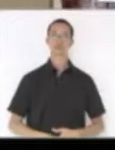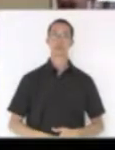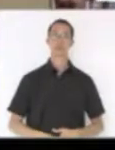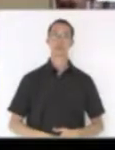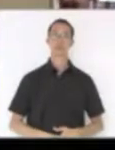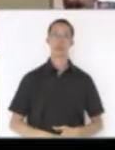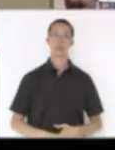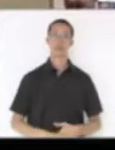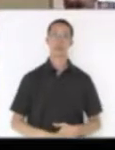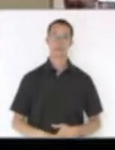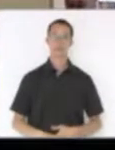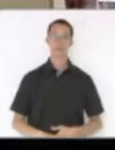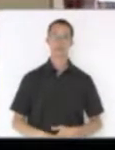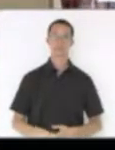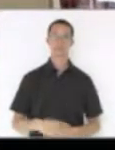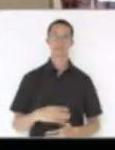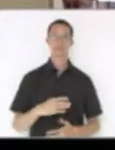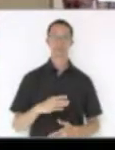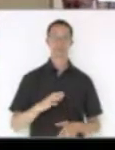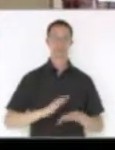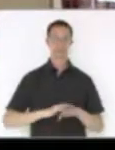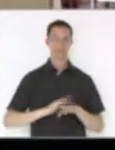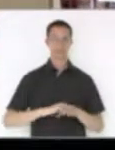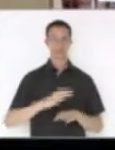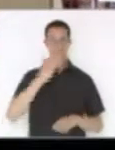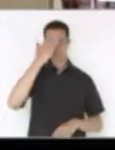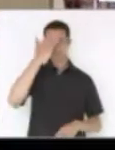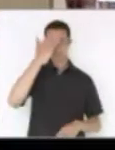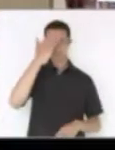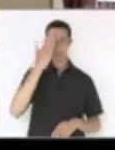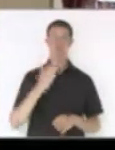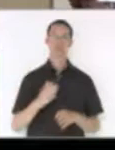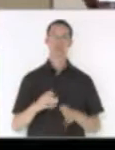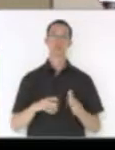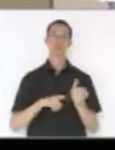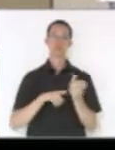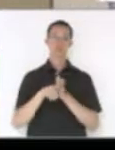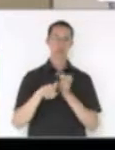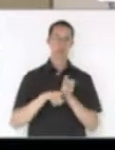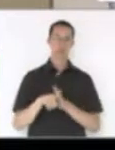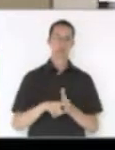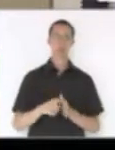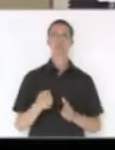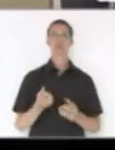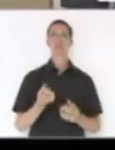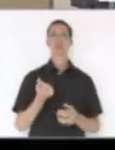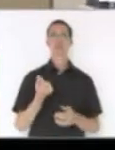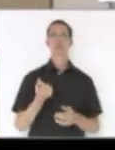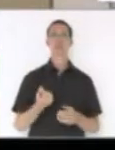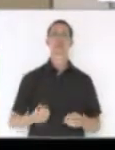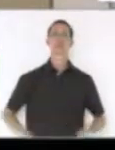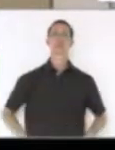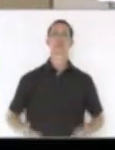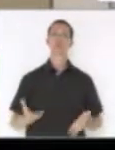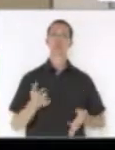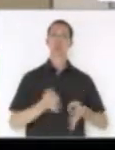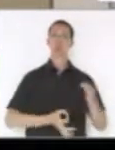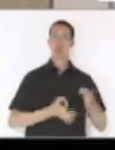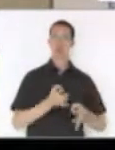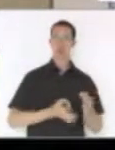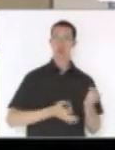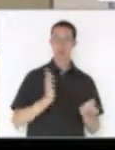137, deputado Aguiar, solicitando ao secretário da Saúde informações acerca dos gastos com judicialização dos